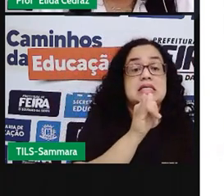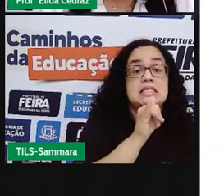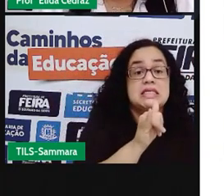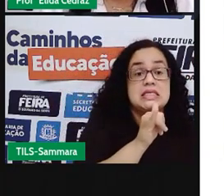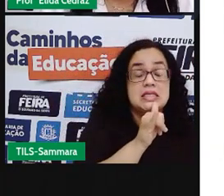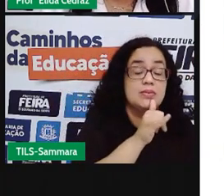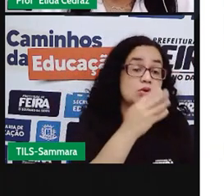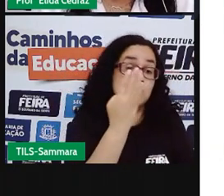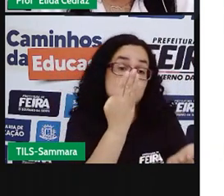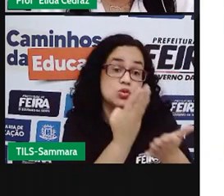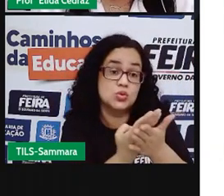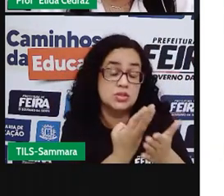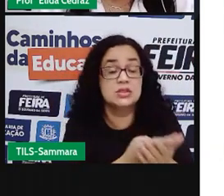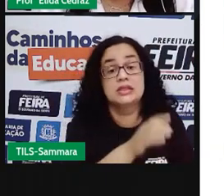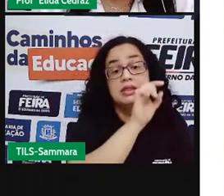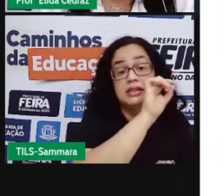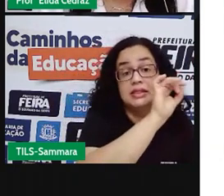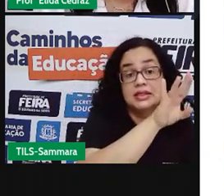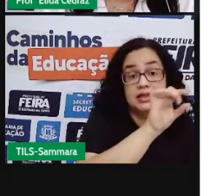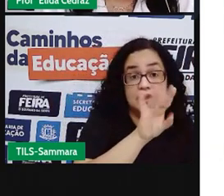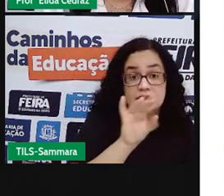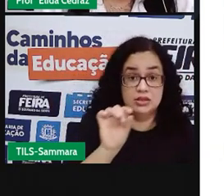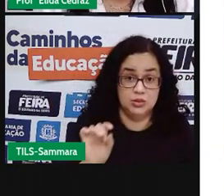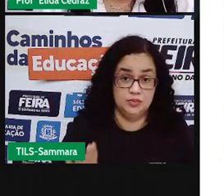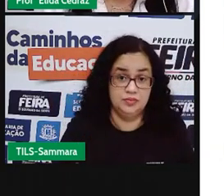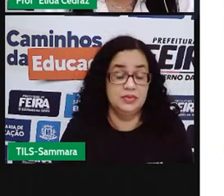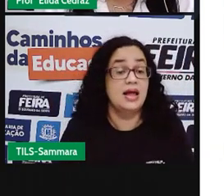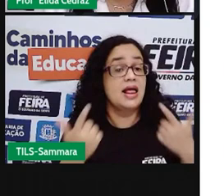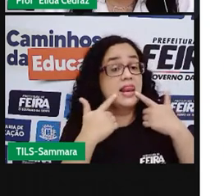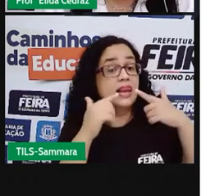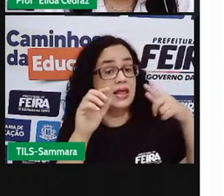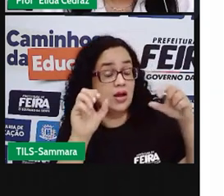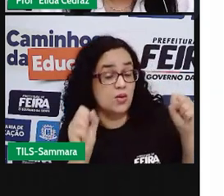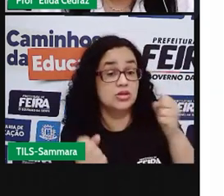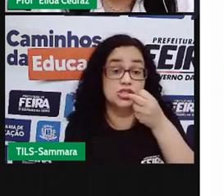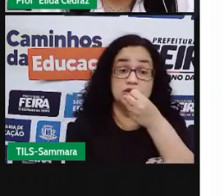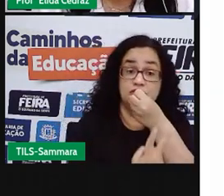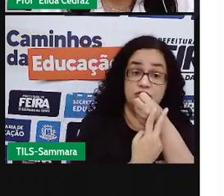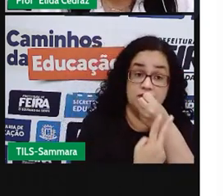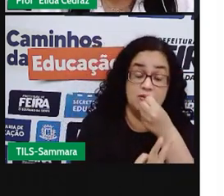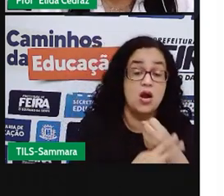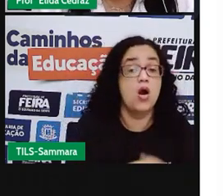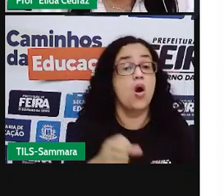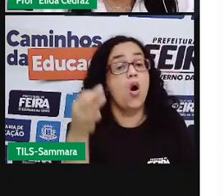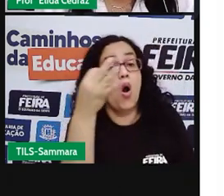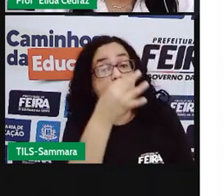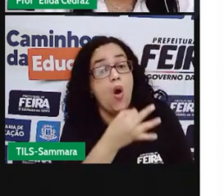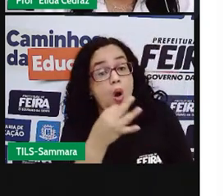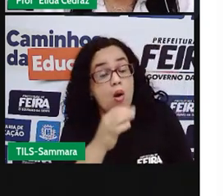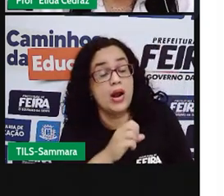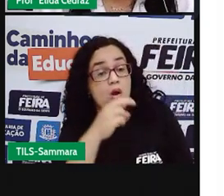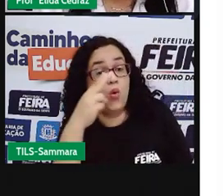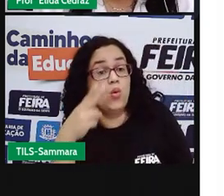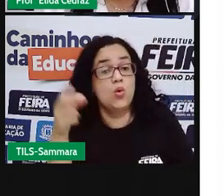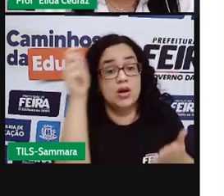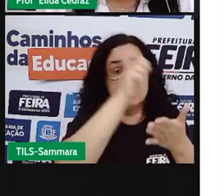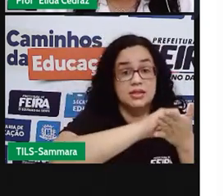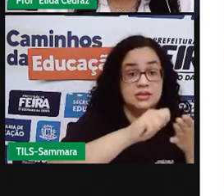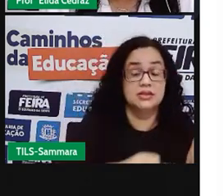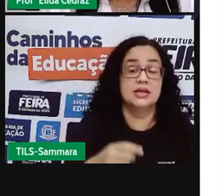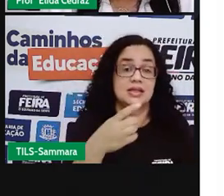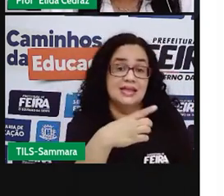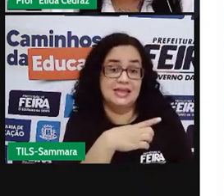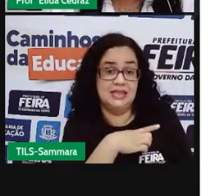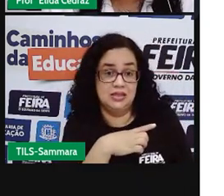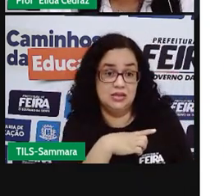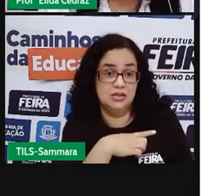nós vamos estudar cada um deles, tá bom? A linguagem verbal, oral ou escrita. Aqui nós temos